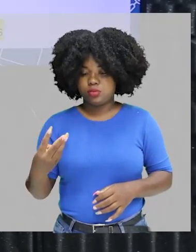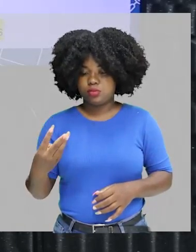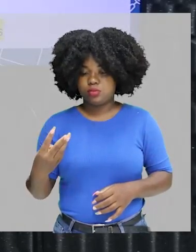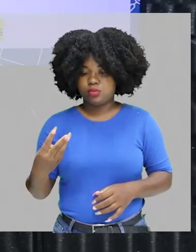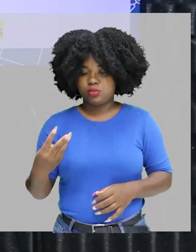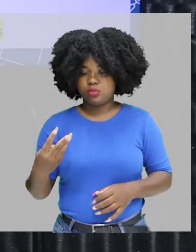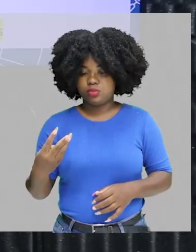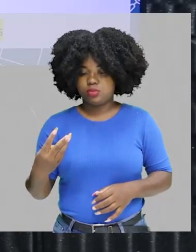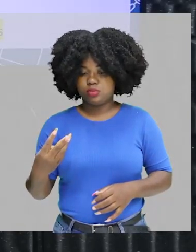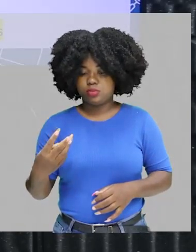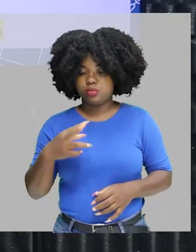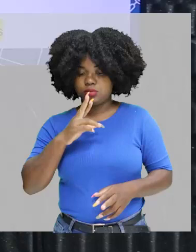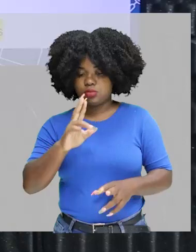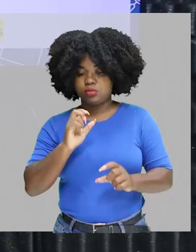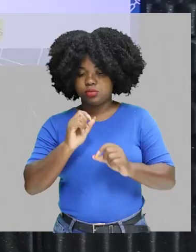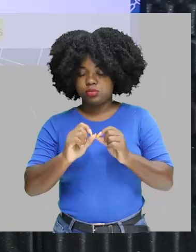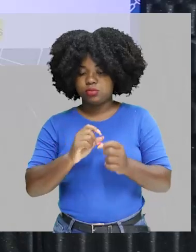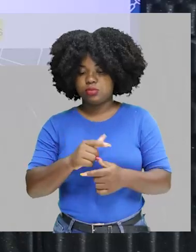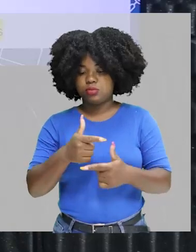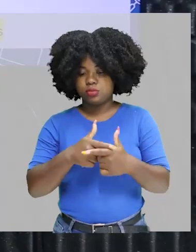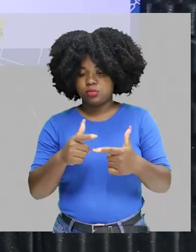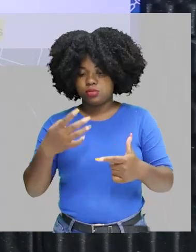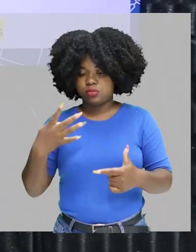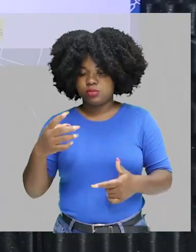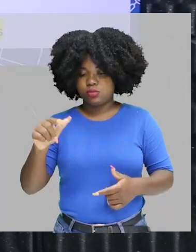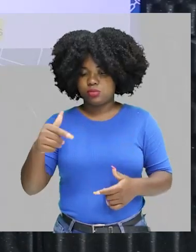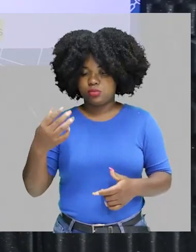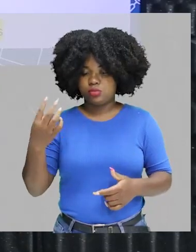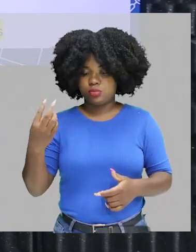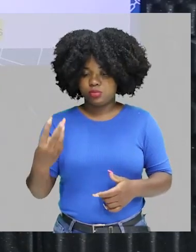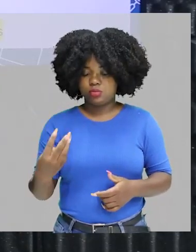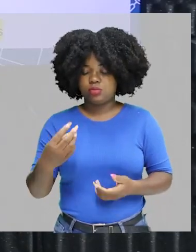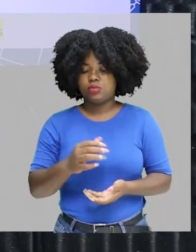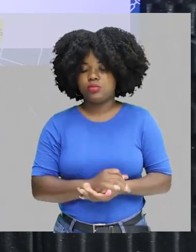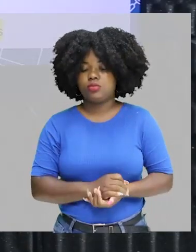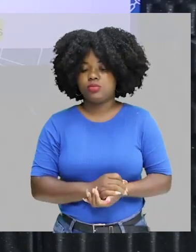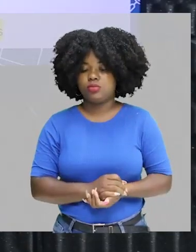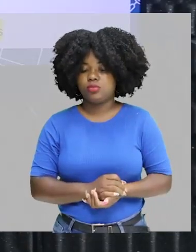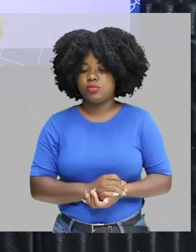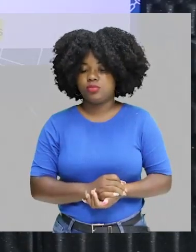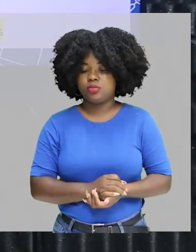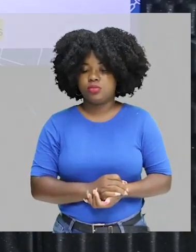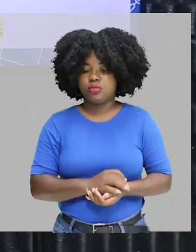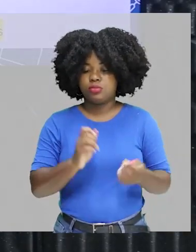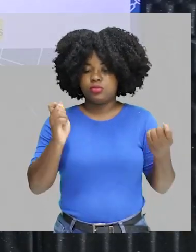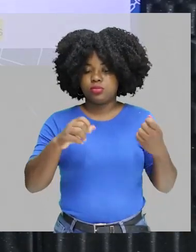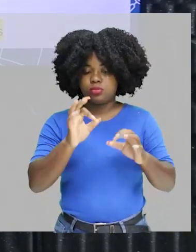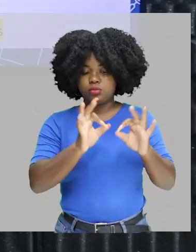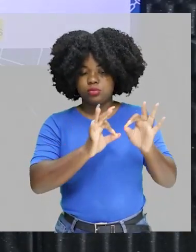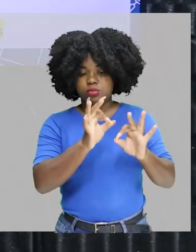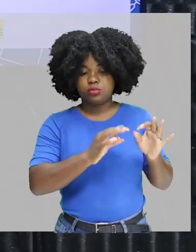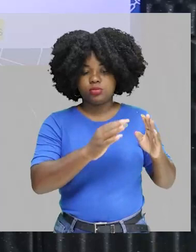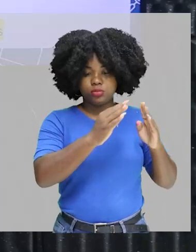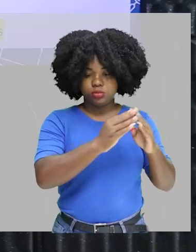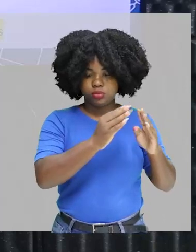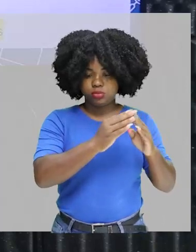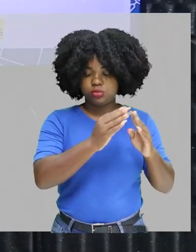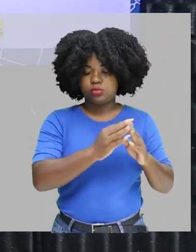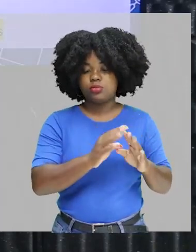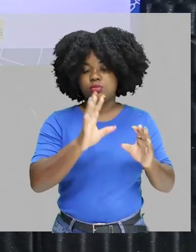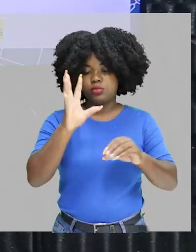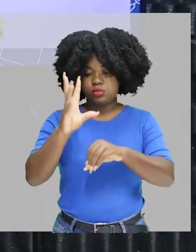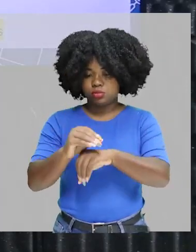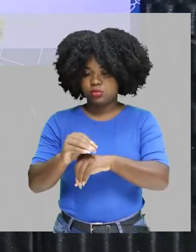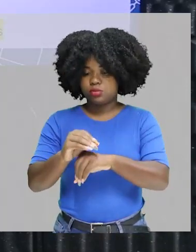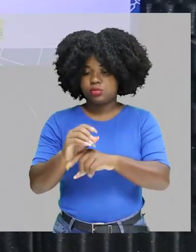Multiplico. Resultado, eu vou dividir por 4,3. Você pode fazer esse cálculo aqui em casa. Printa a